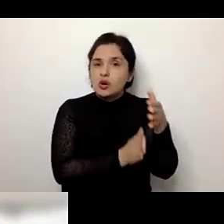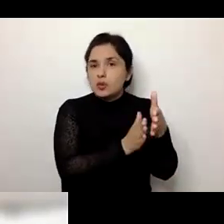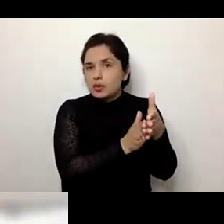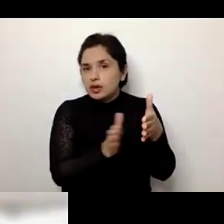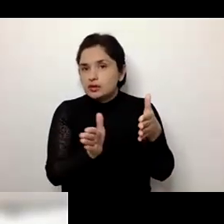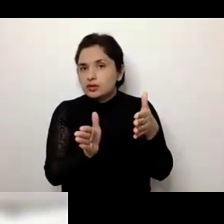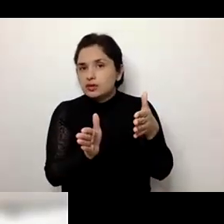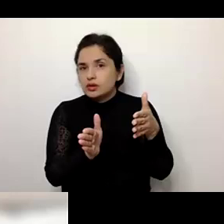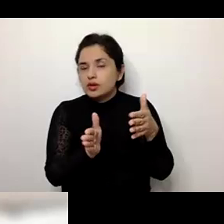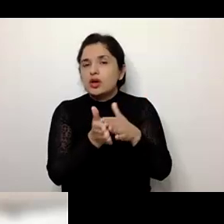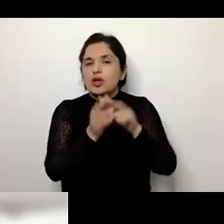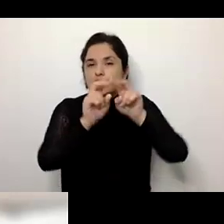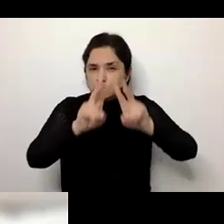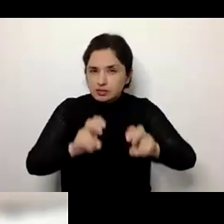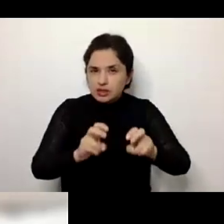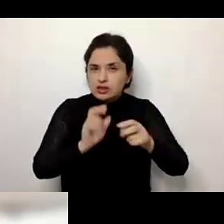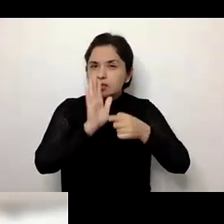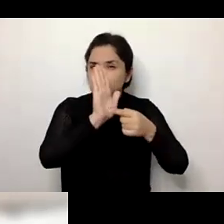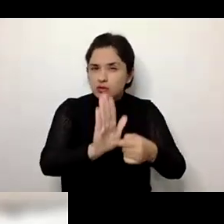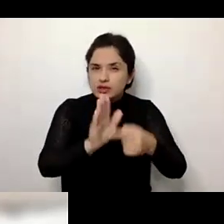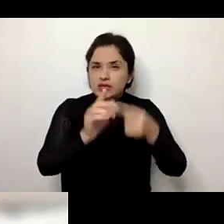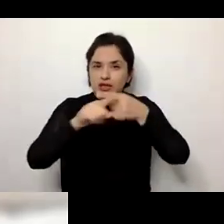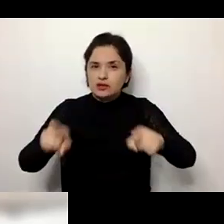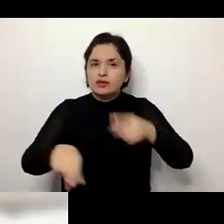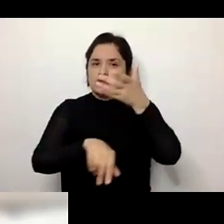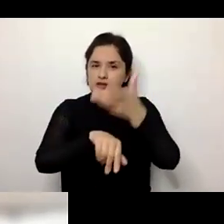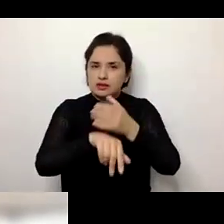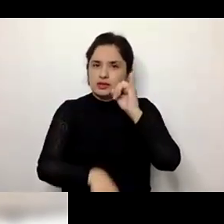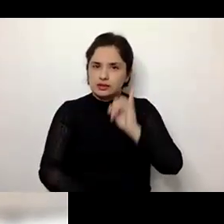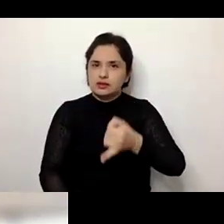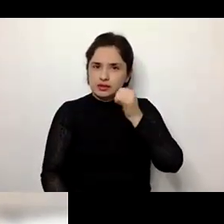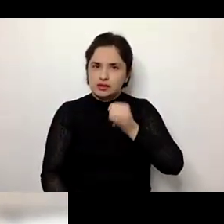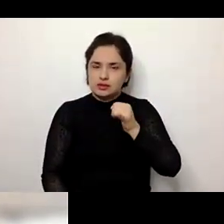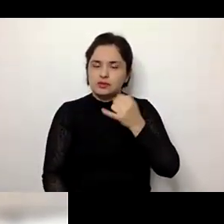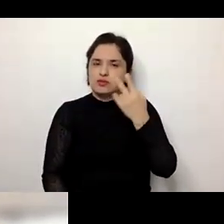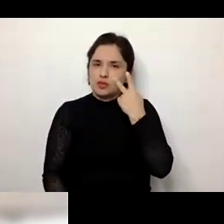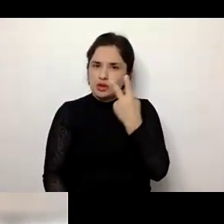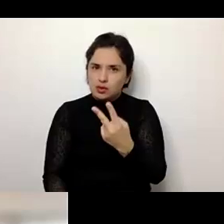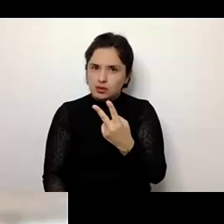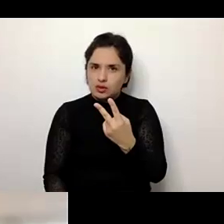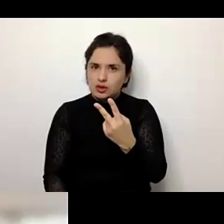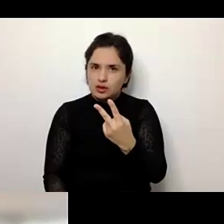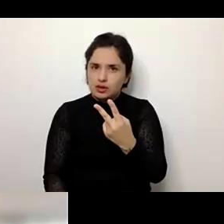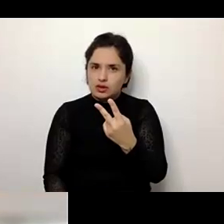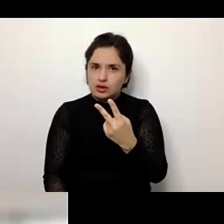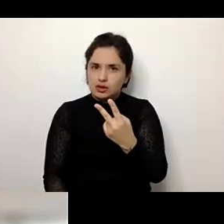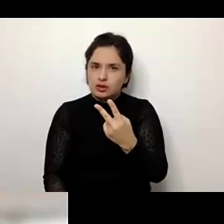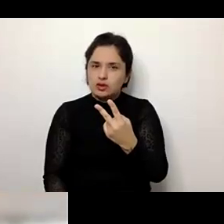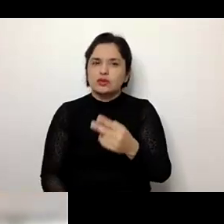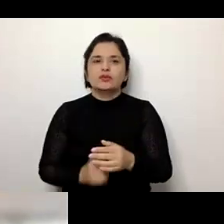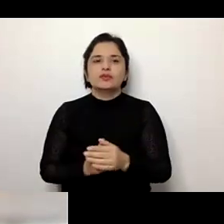mostrado é que há diferença sim. E nós vamos ver um pouquinho do que nós temos enquanto